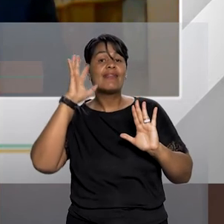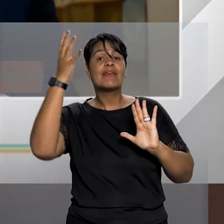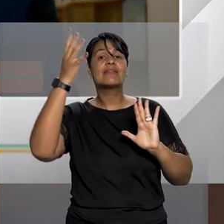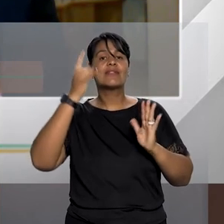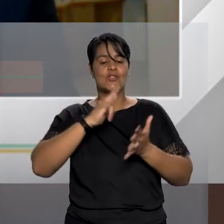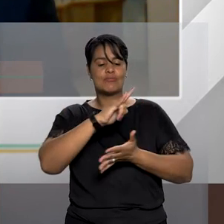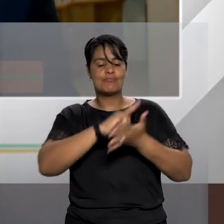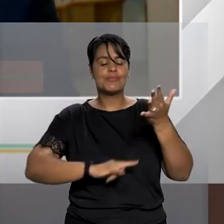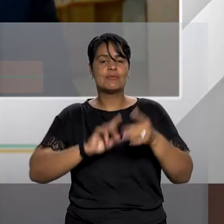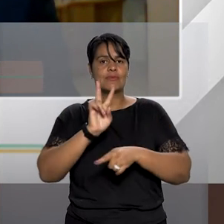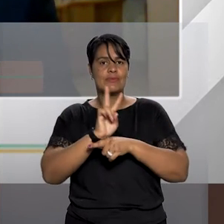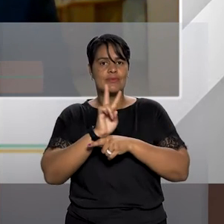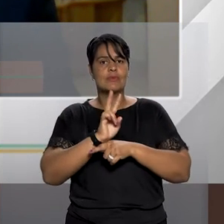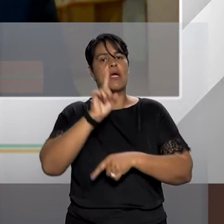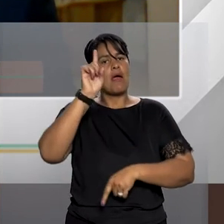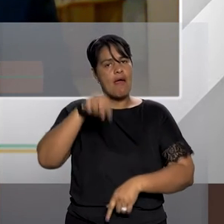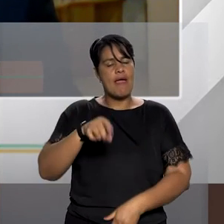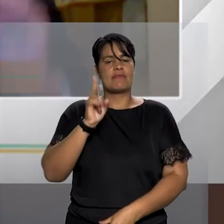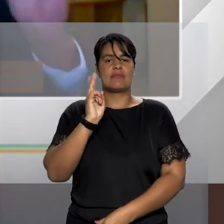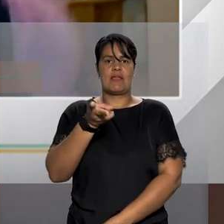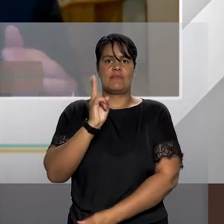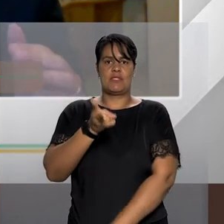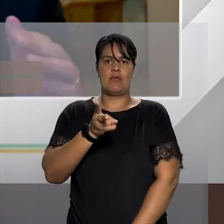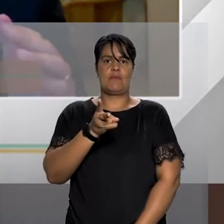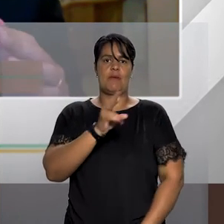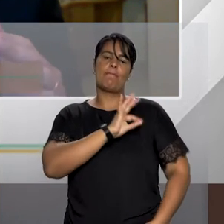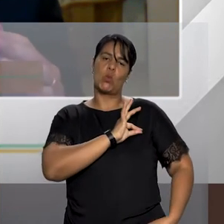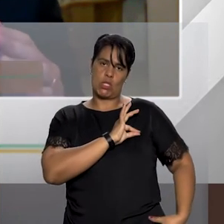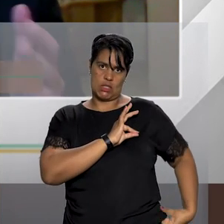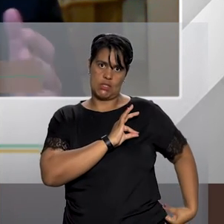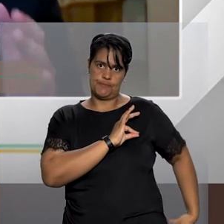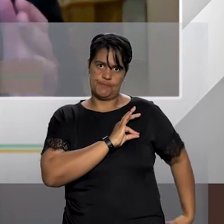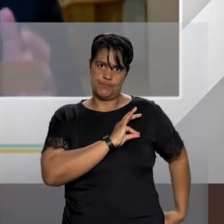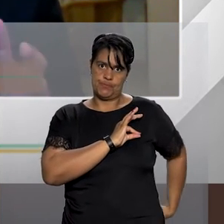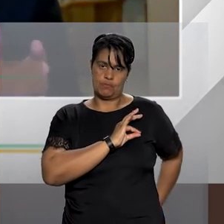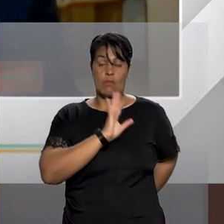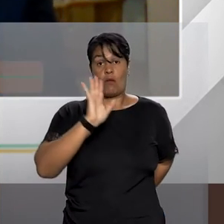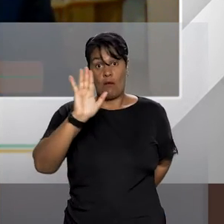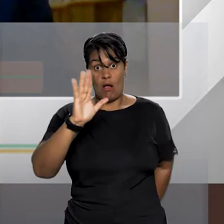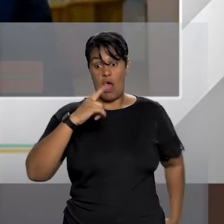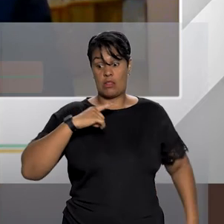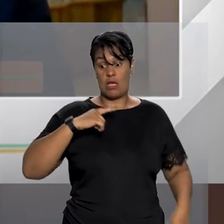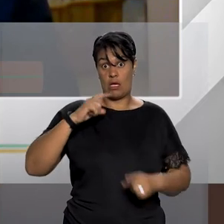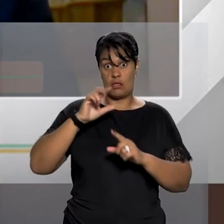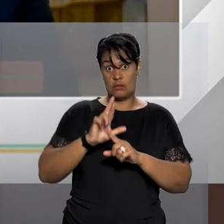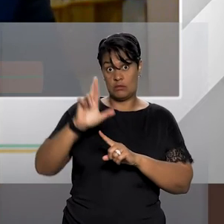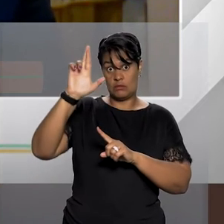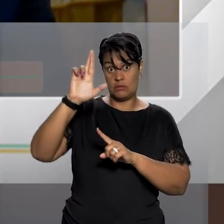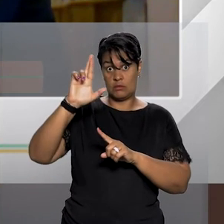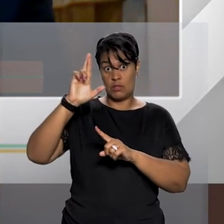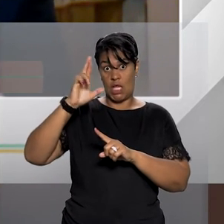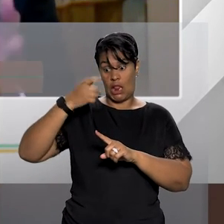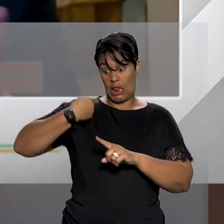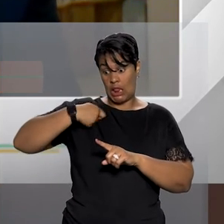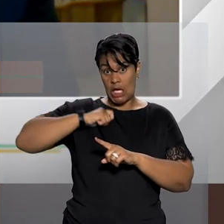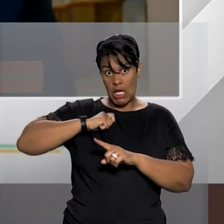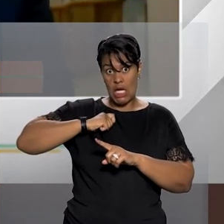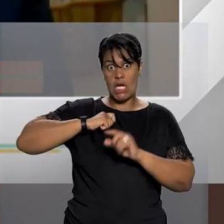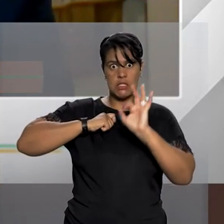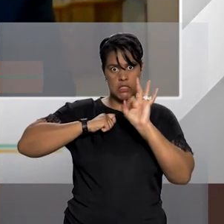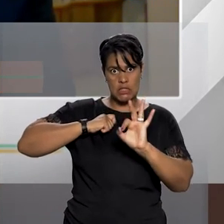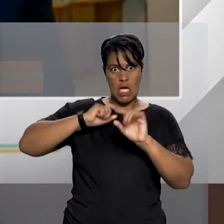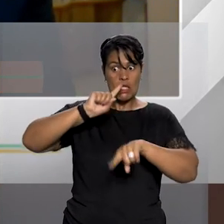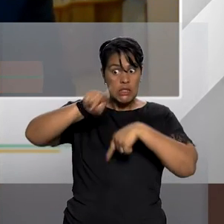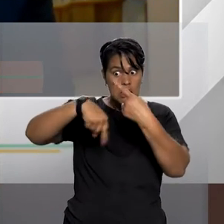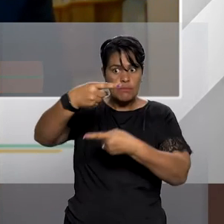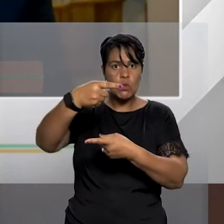sempre a autoridade policial e depois do delegado de polícia ou delegada decidir o juiz ou juíza faria uma homologação